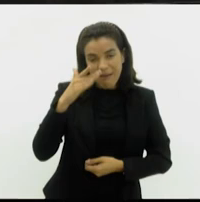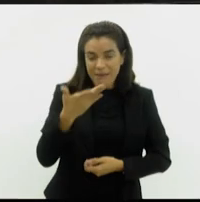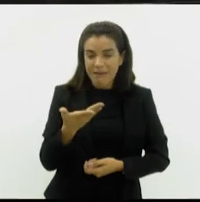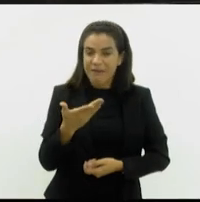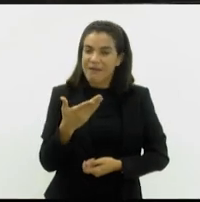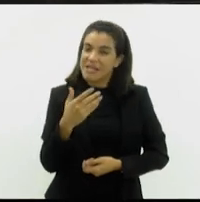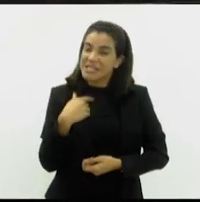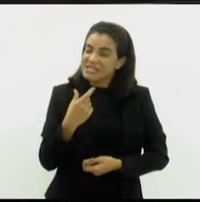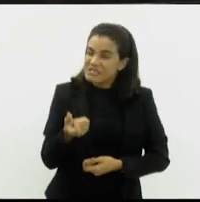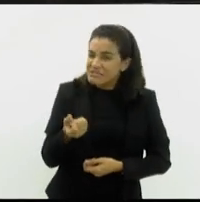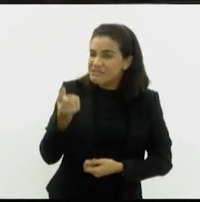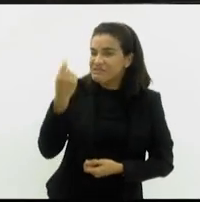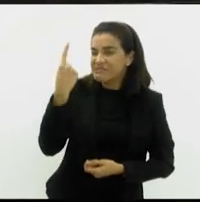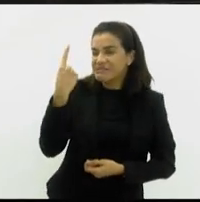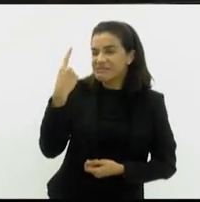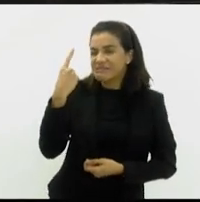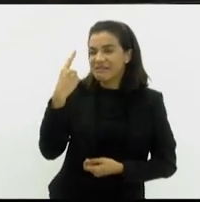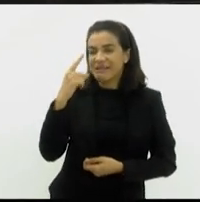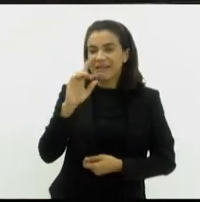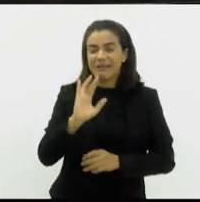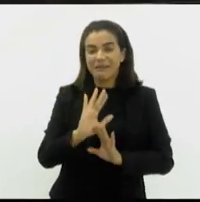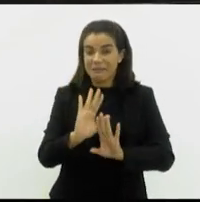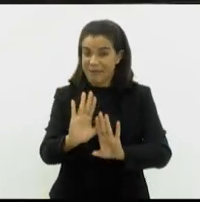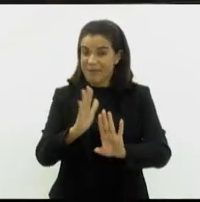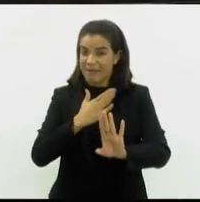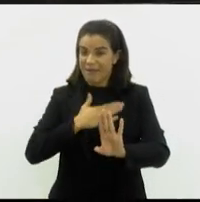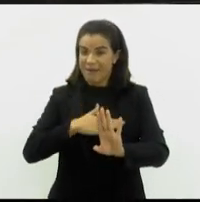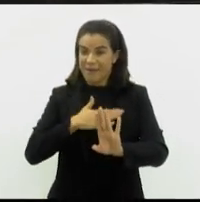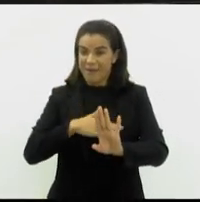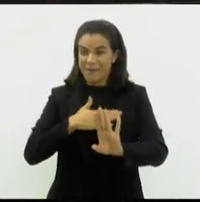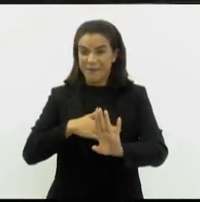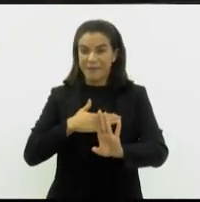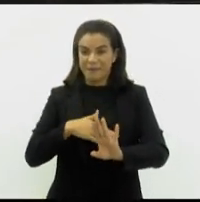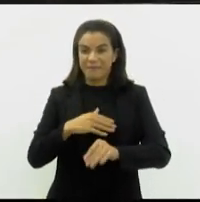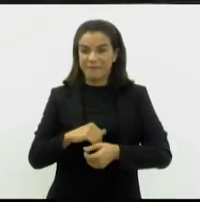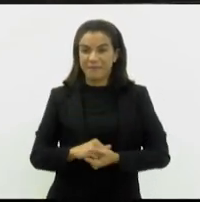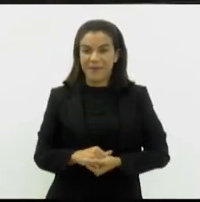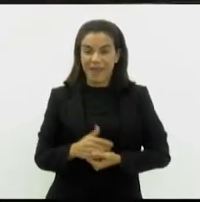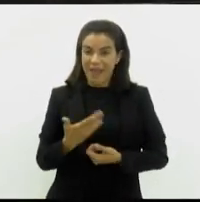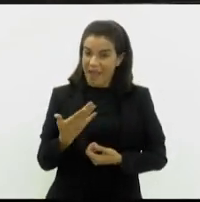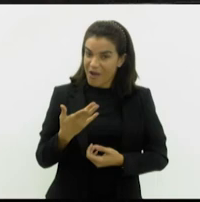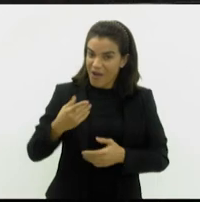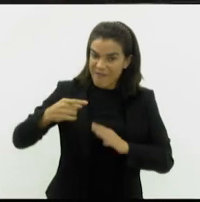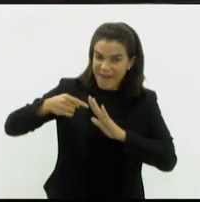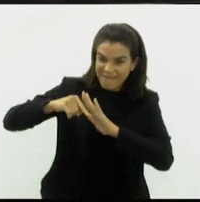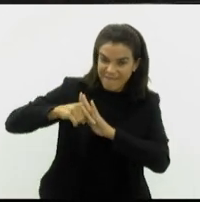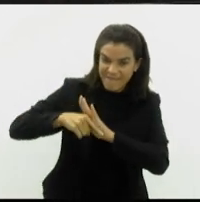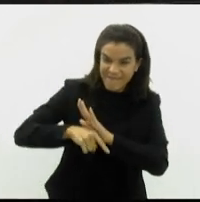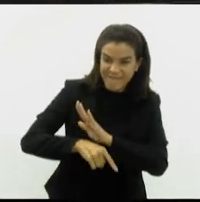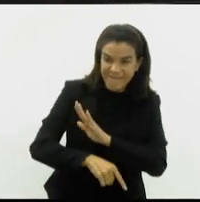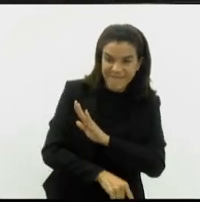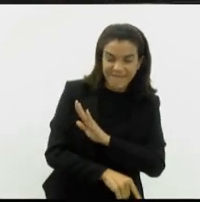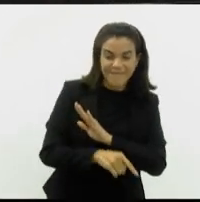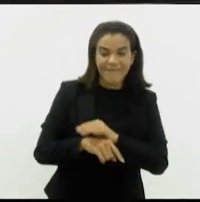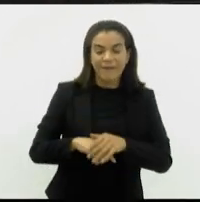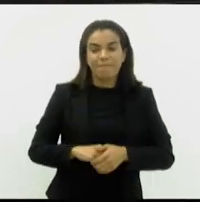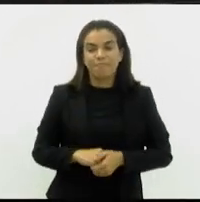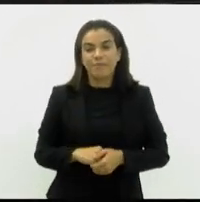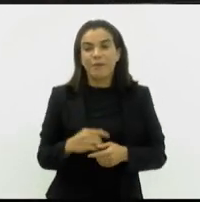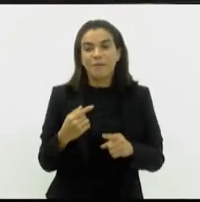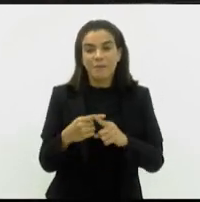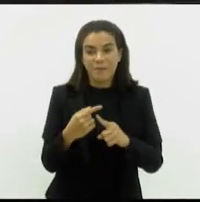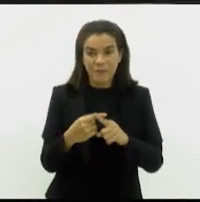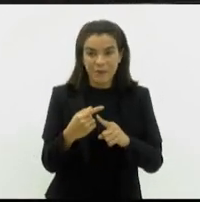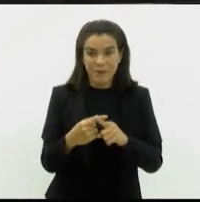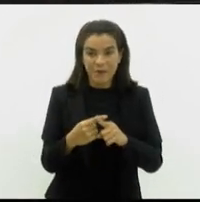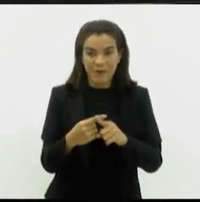Estranho, eu diria outra palavra, mas calma. Chegamos e agora vamos até o fundo disso. Doa quem doer. Afinal, a represália